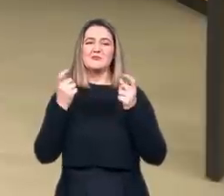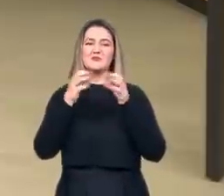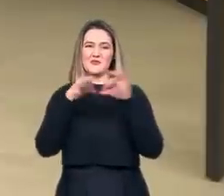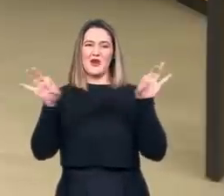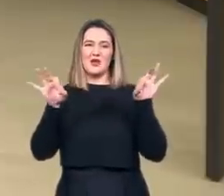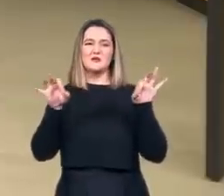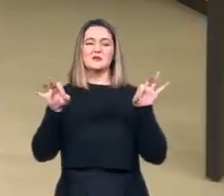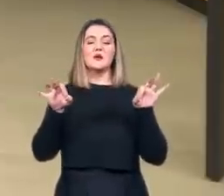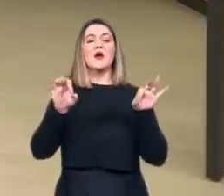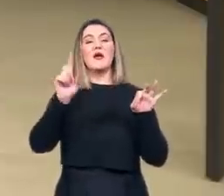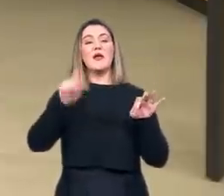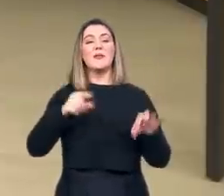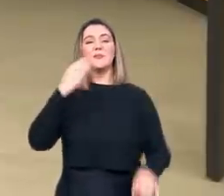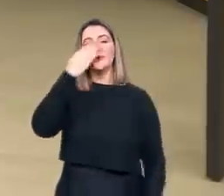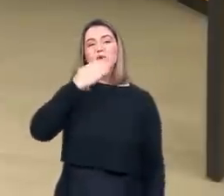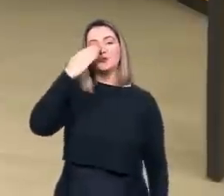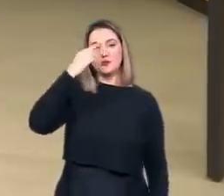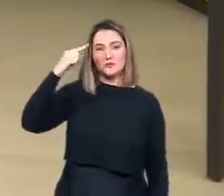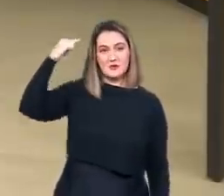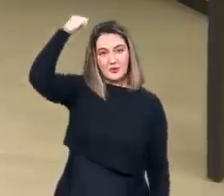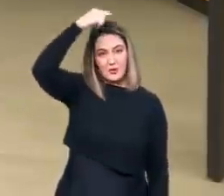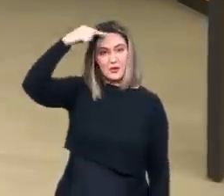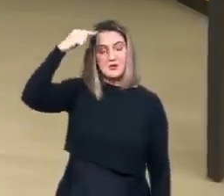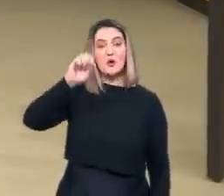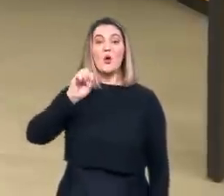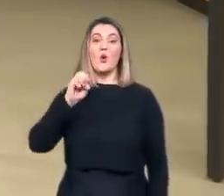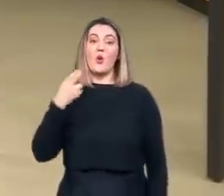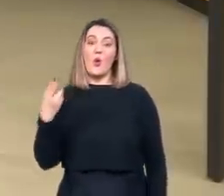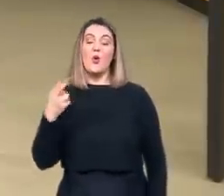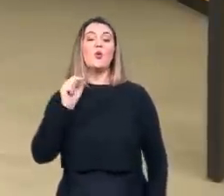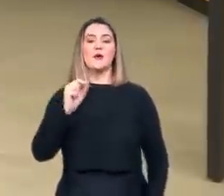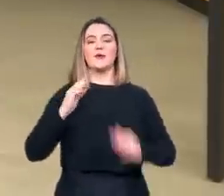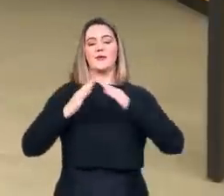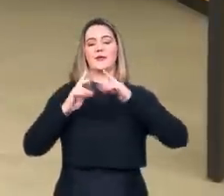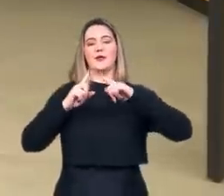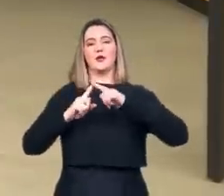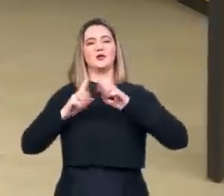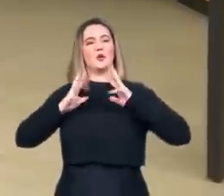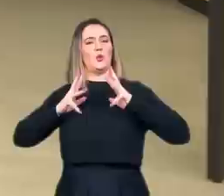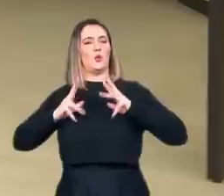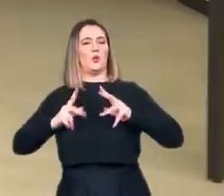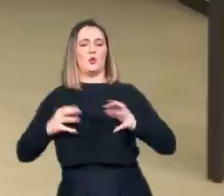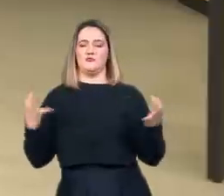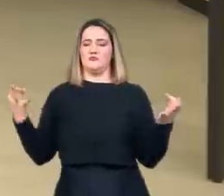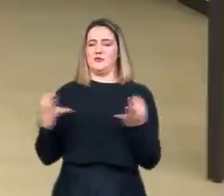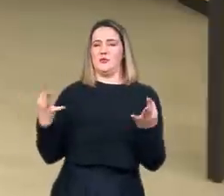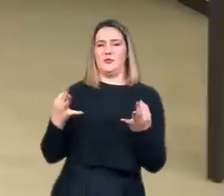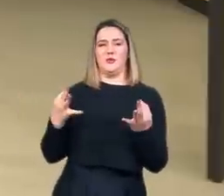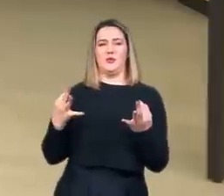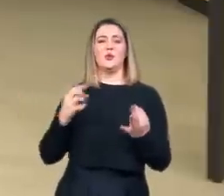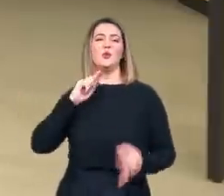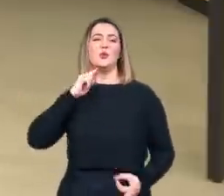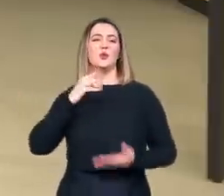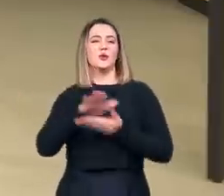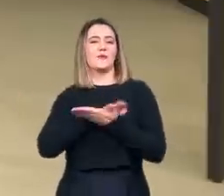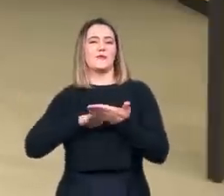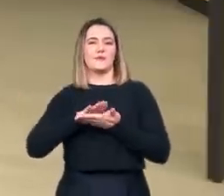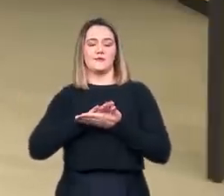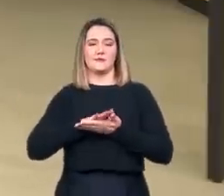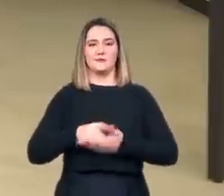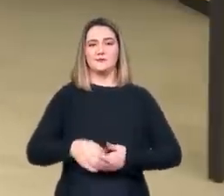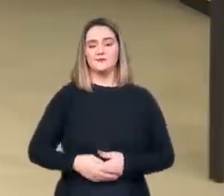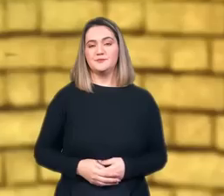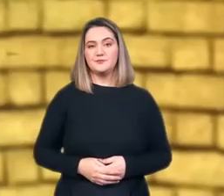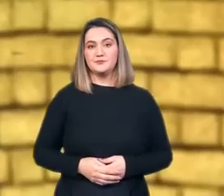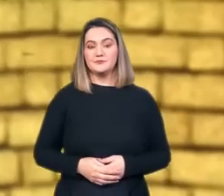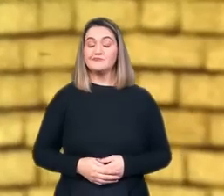consagrada, ou se seria Imaculata Ex Maculatis, uma Igreja completamente pura, vinda da pureza.